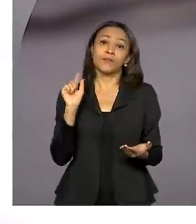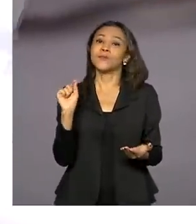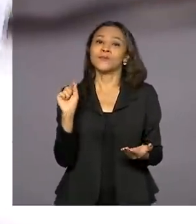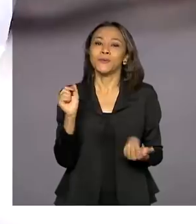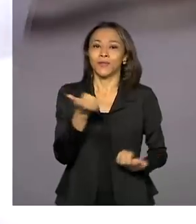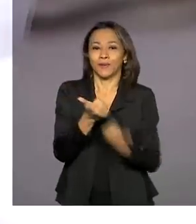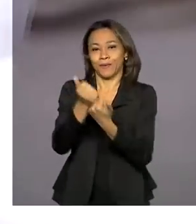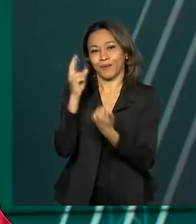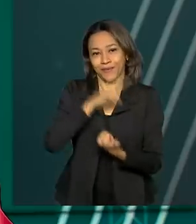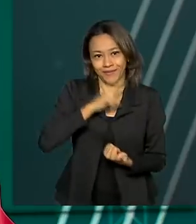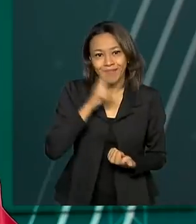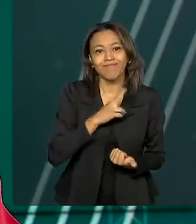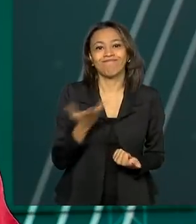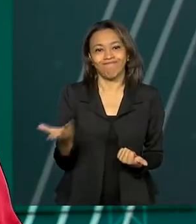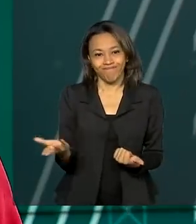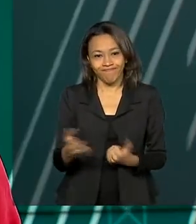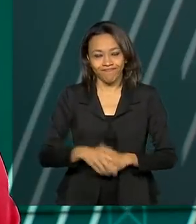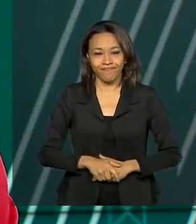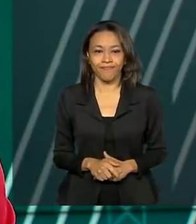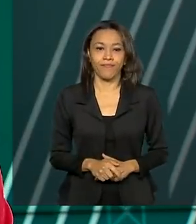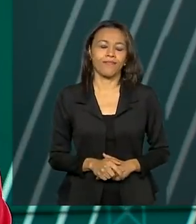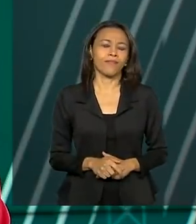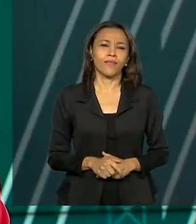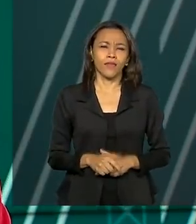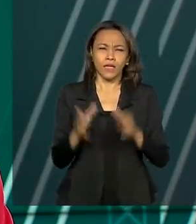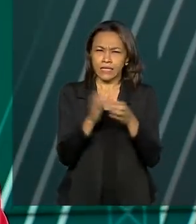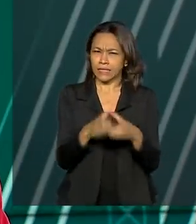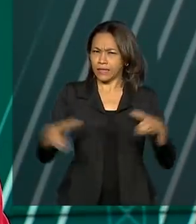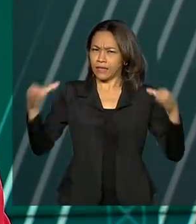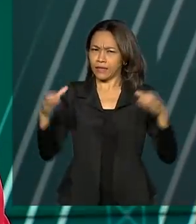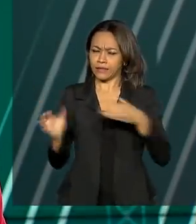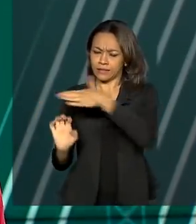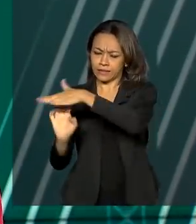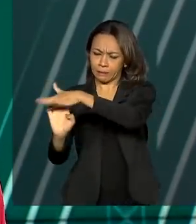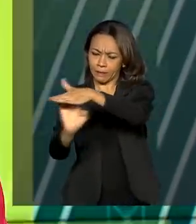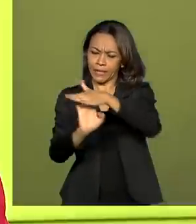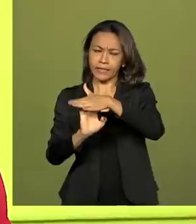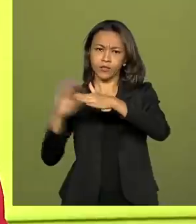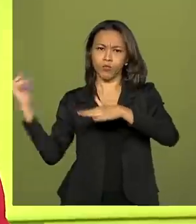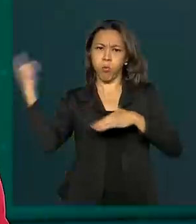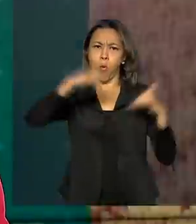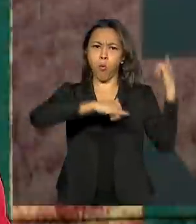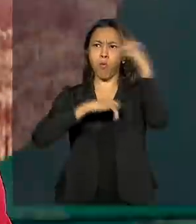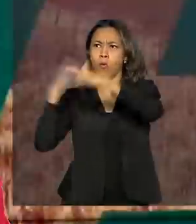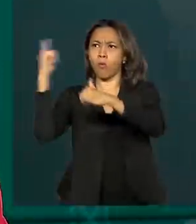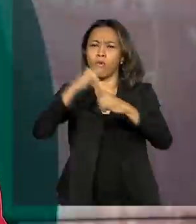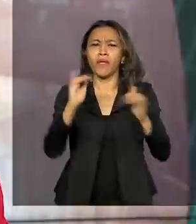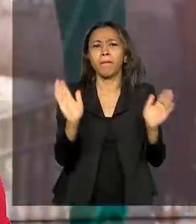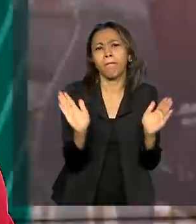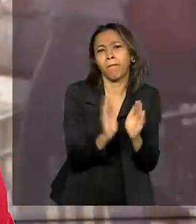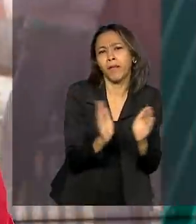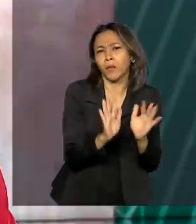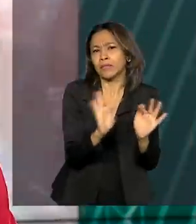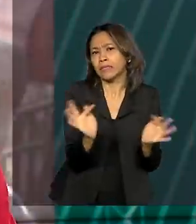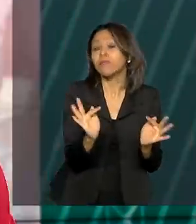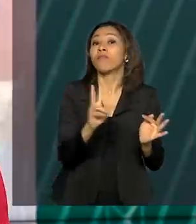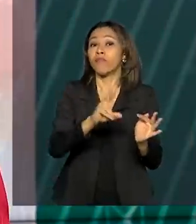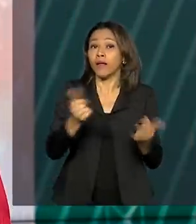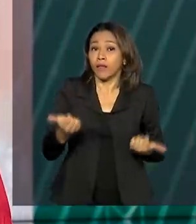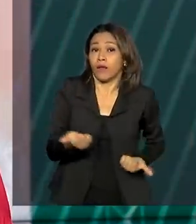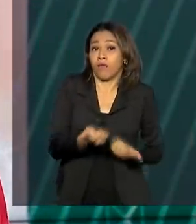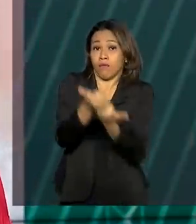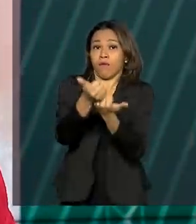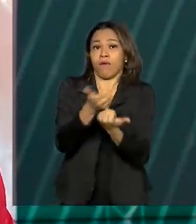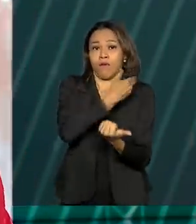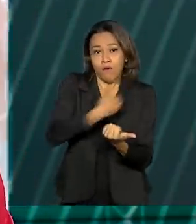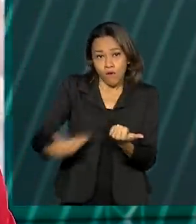auxílio emergencial. Grandes empresas de aviação e aquelas de pequeno porte vão receber incentivos para